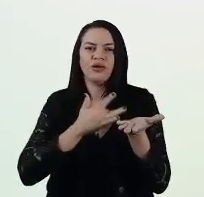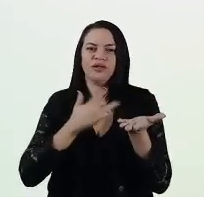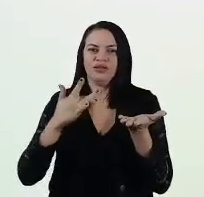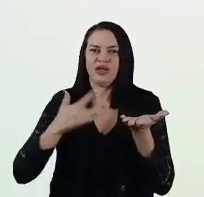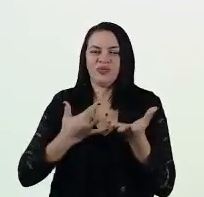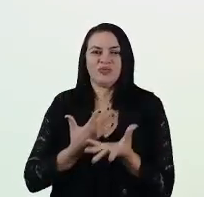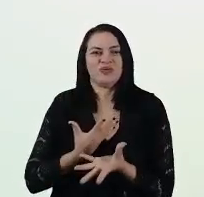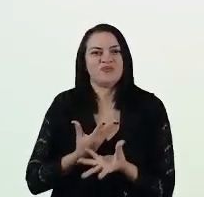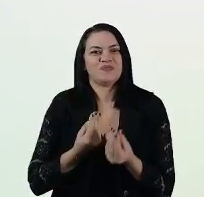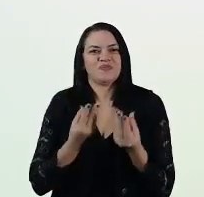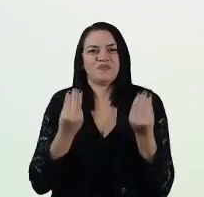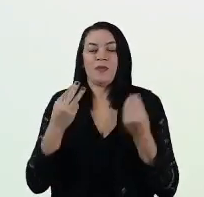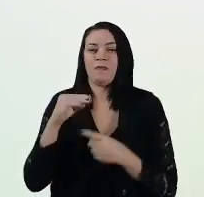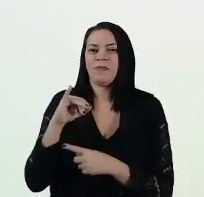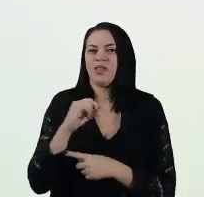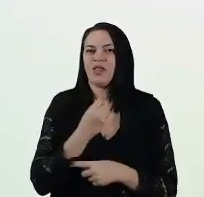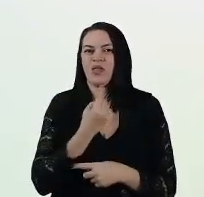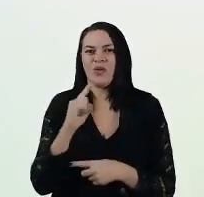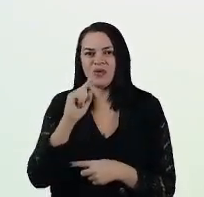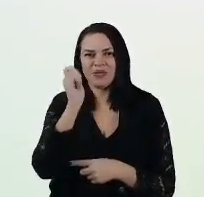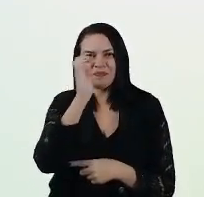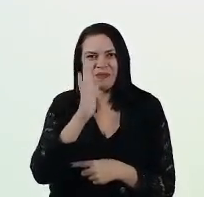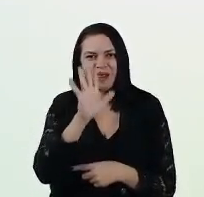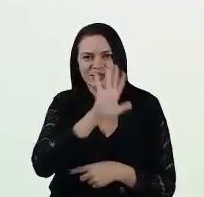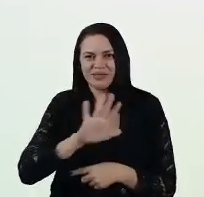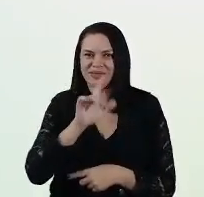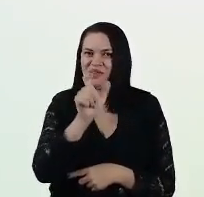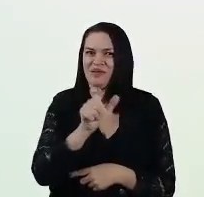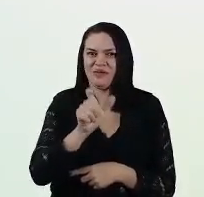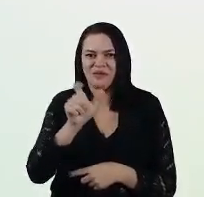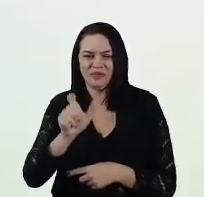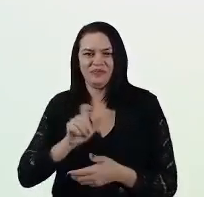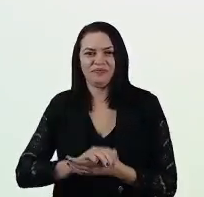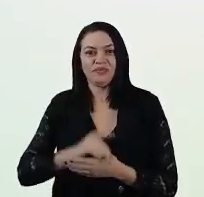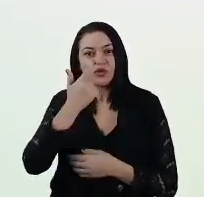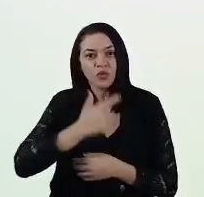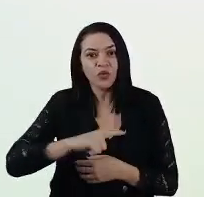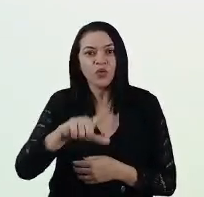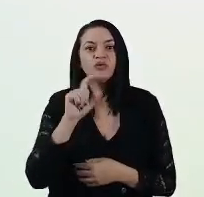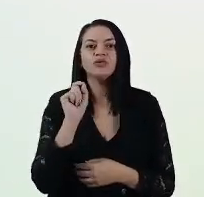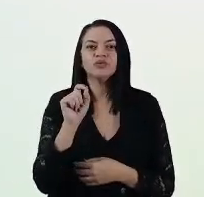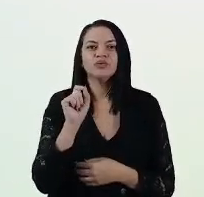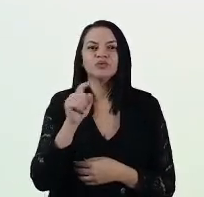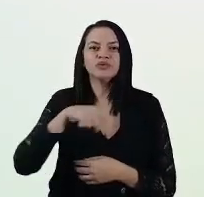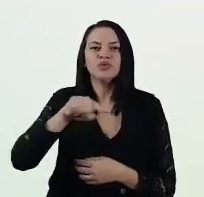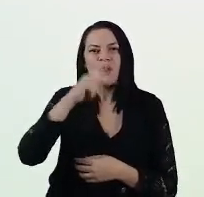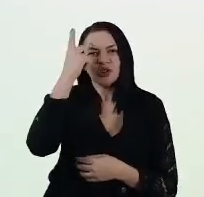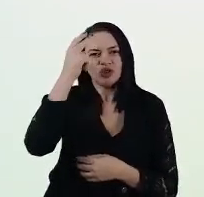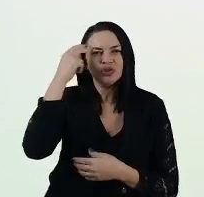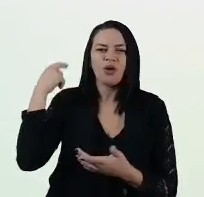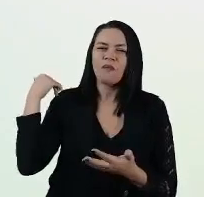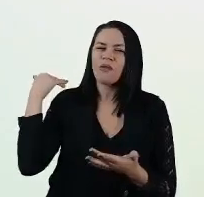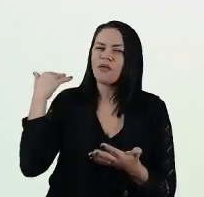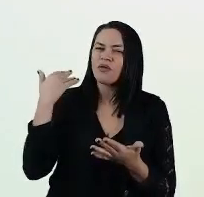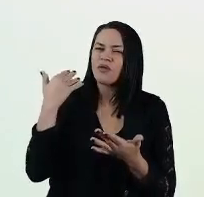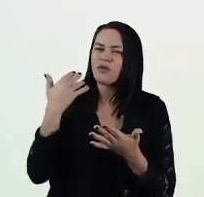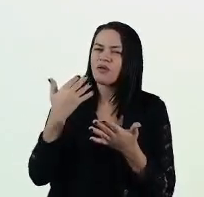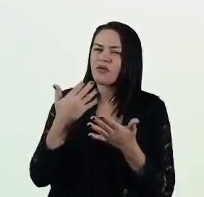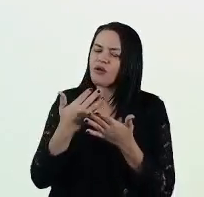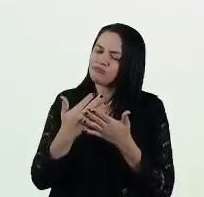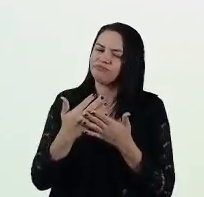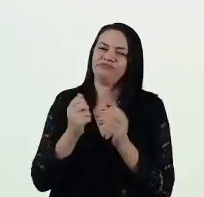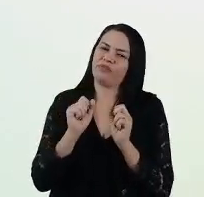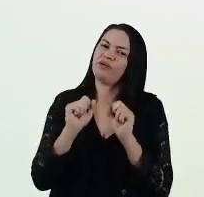de milhões de brasileiros. Continuando a sua trajetória, marcada, é verdade,